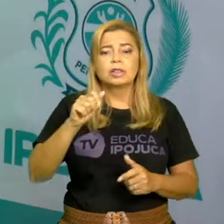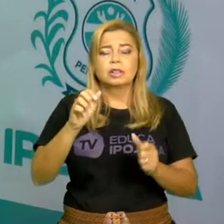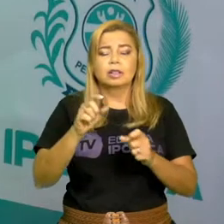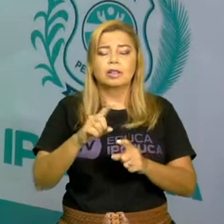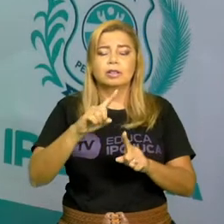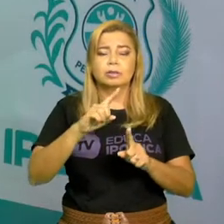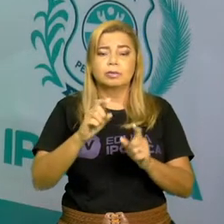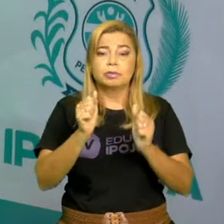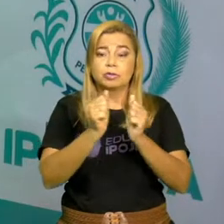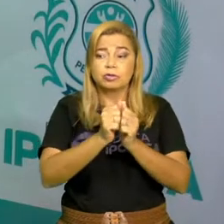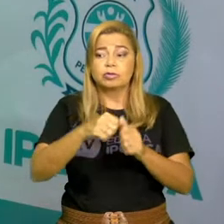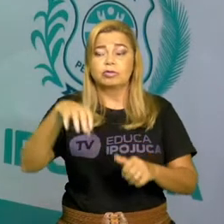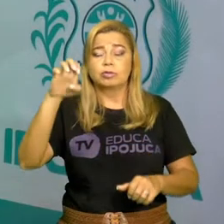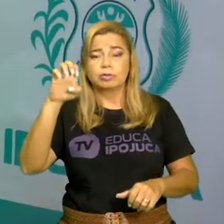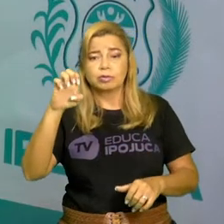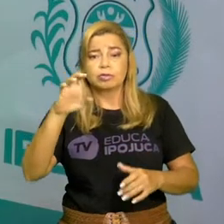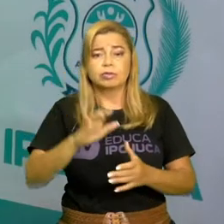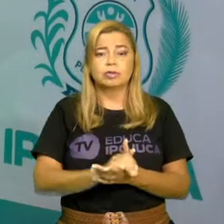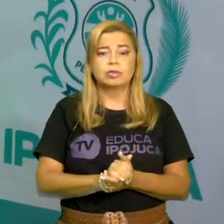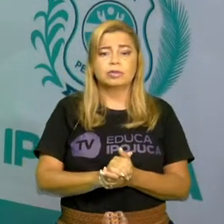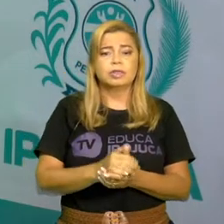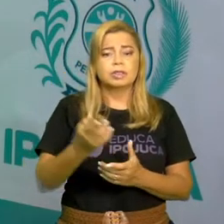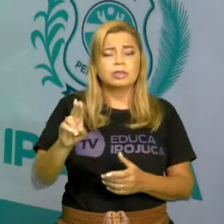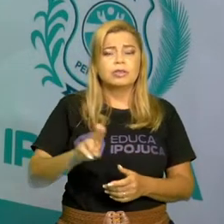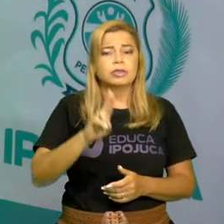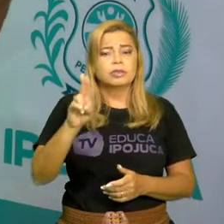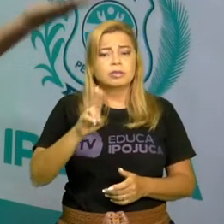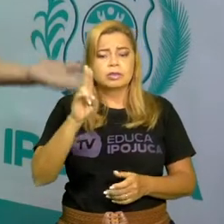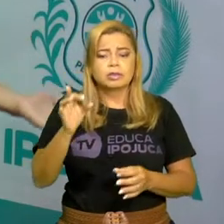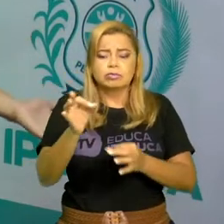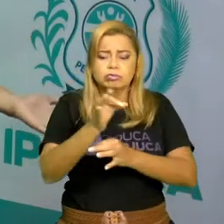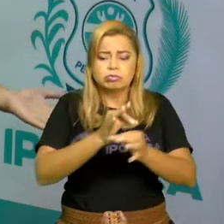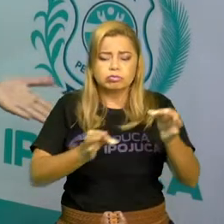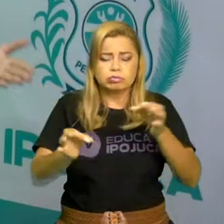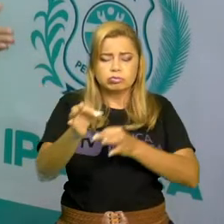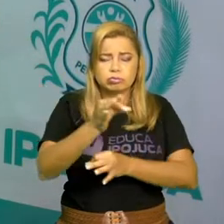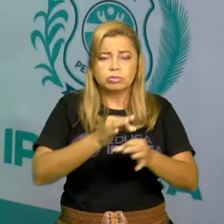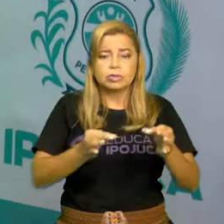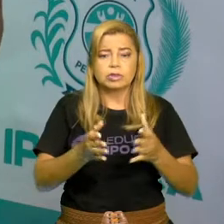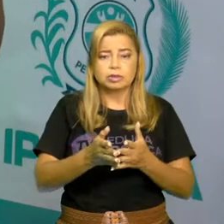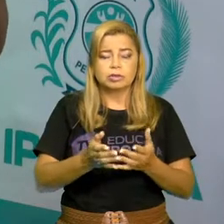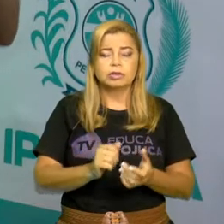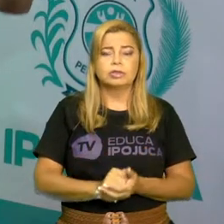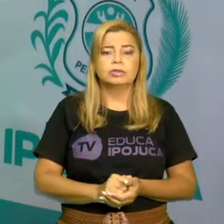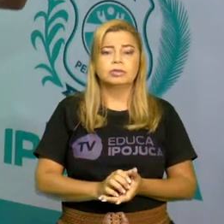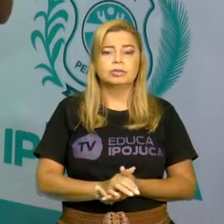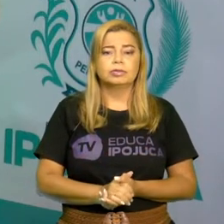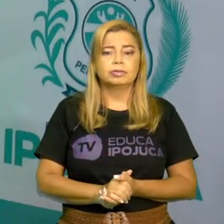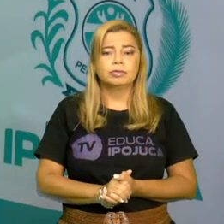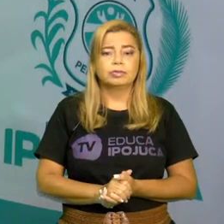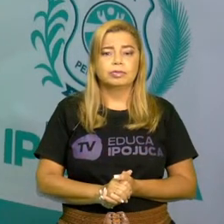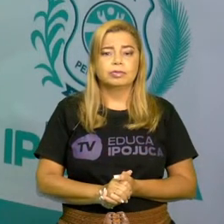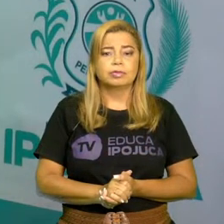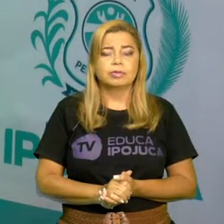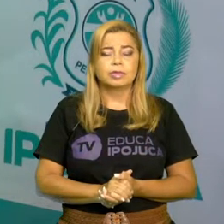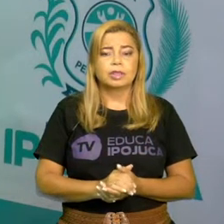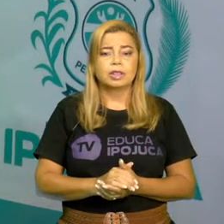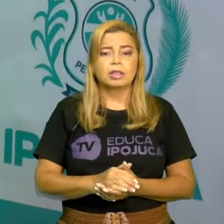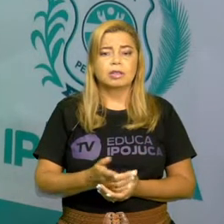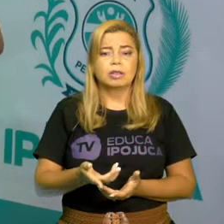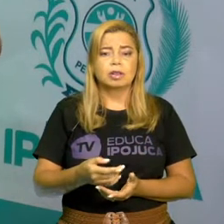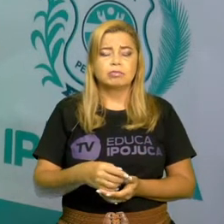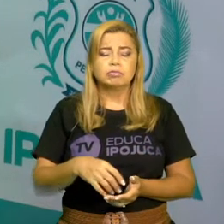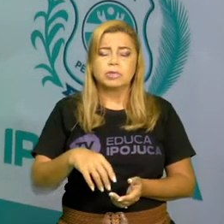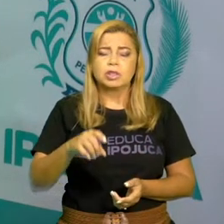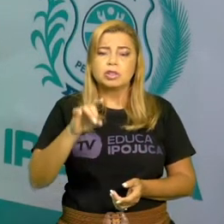usando a ordem do alfabeto e você vai entendendo o que é uma ordem alfabética. Não vou colocar só palavras com A,